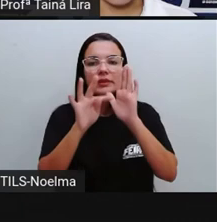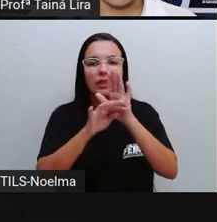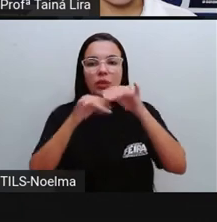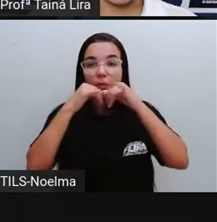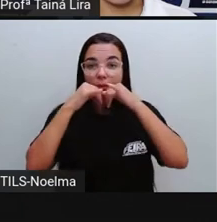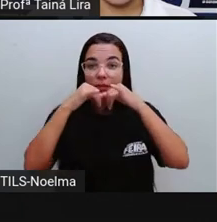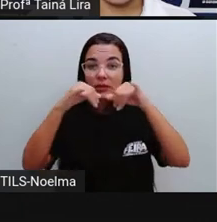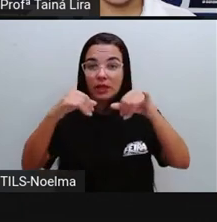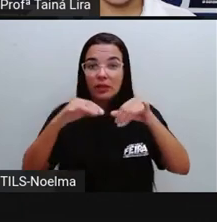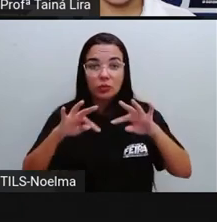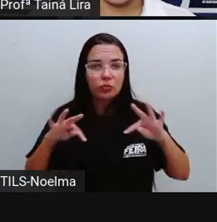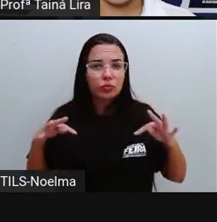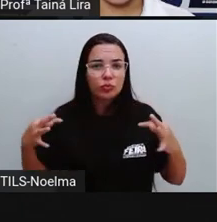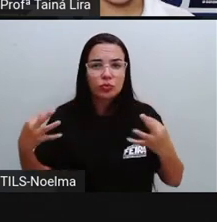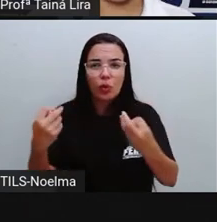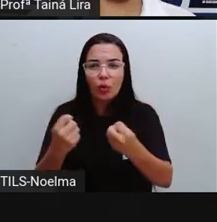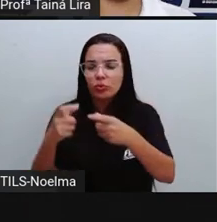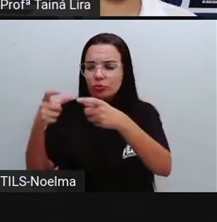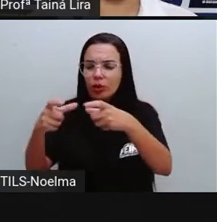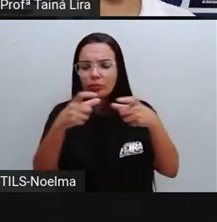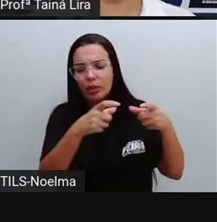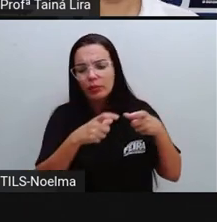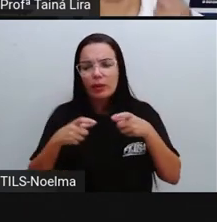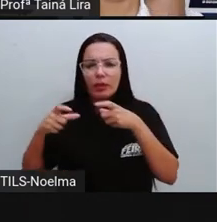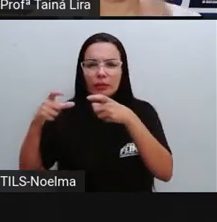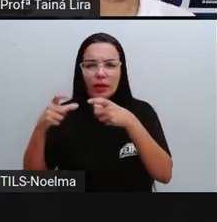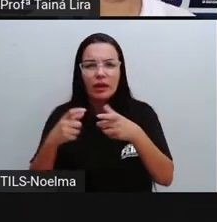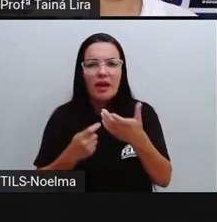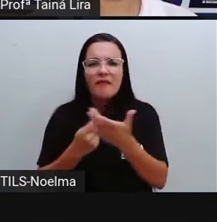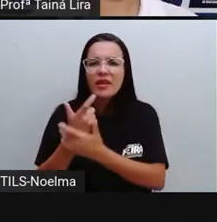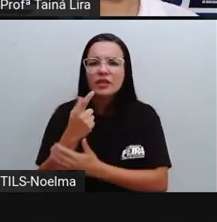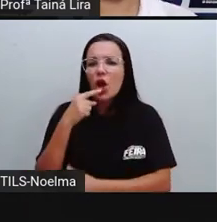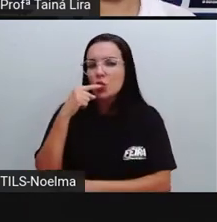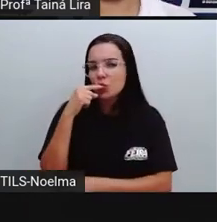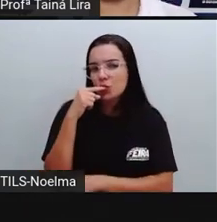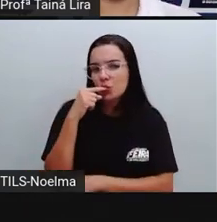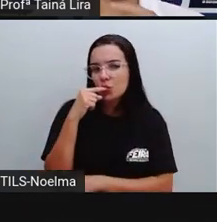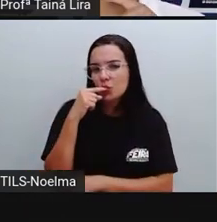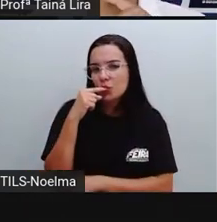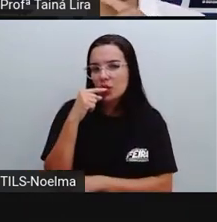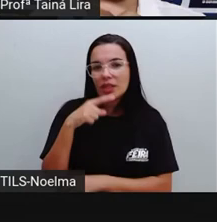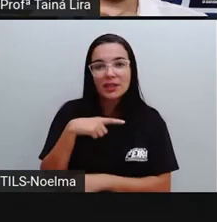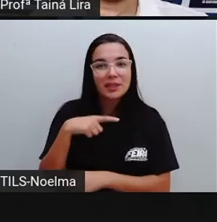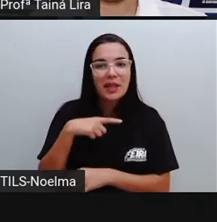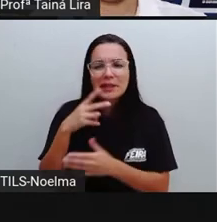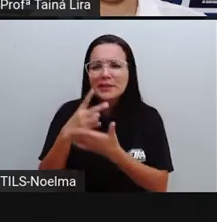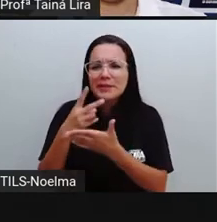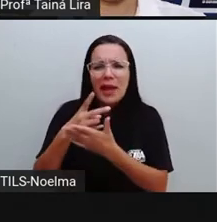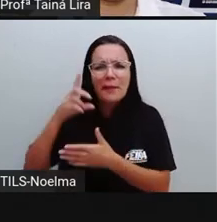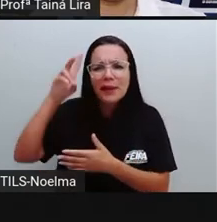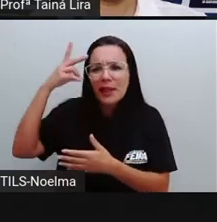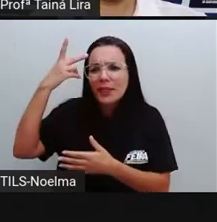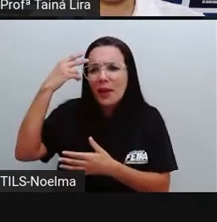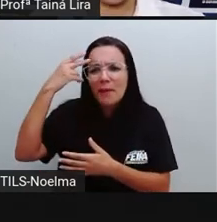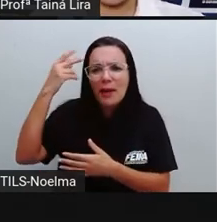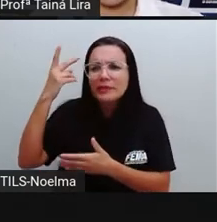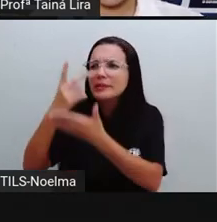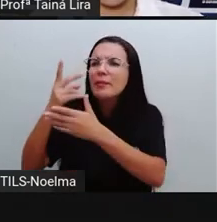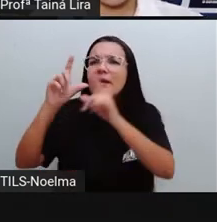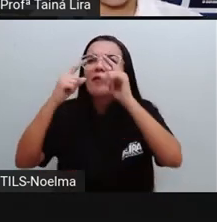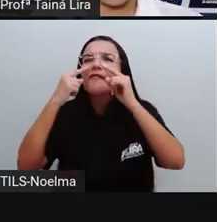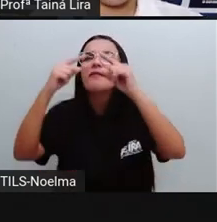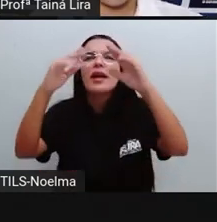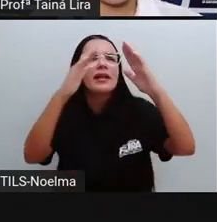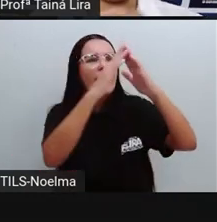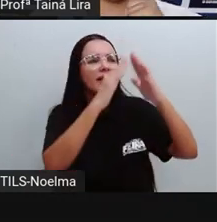publicitários por todo lugar. Então, ó. Vende-se geladinho. É muito comum a gente ver, ó. Vende-se